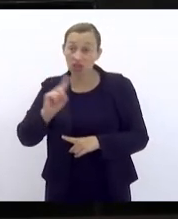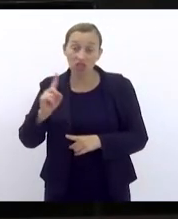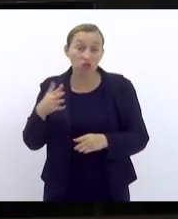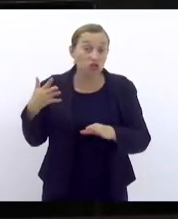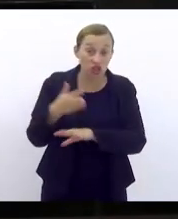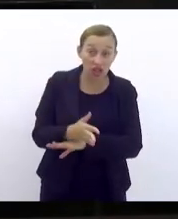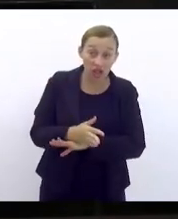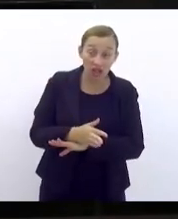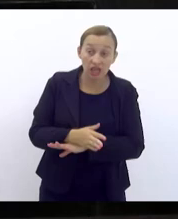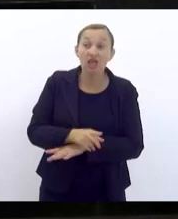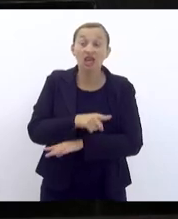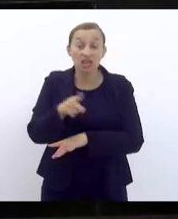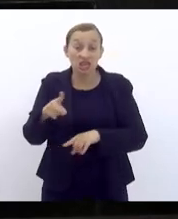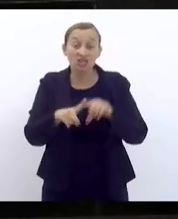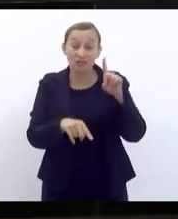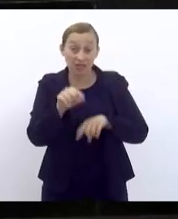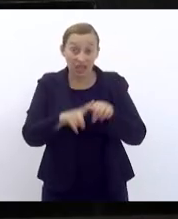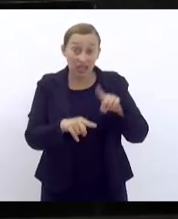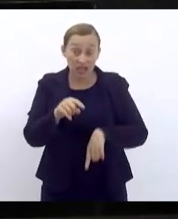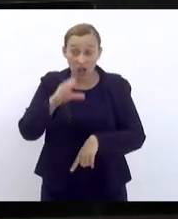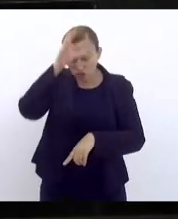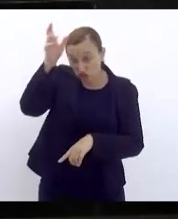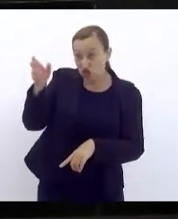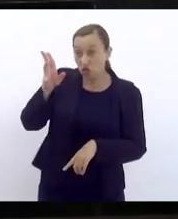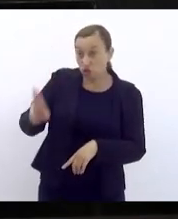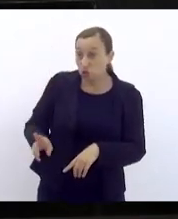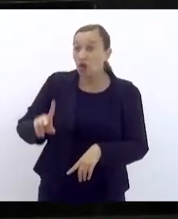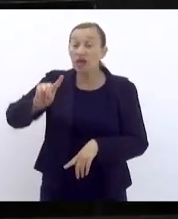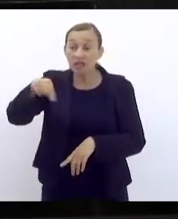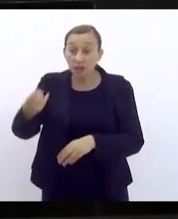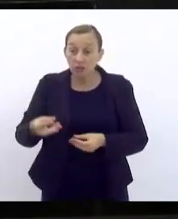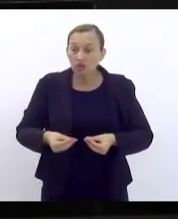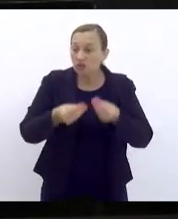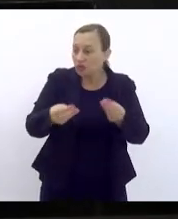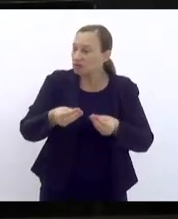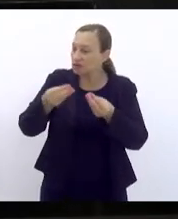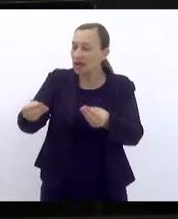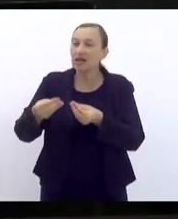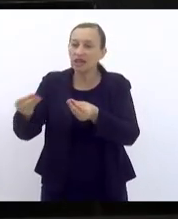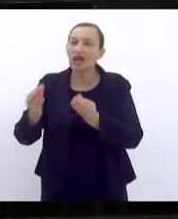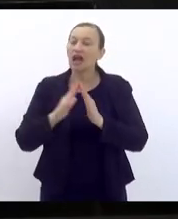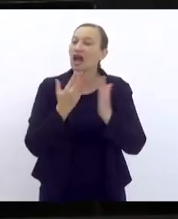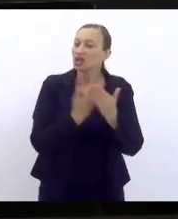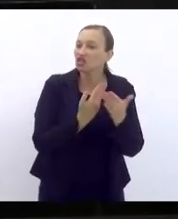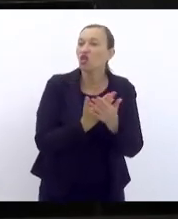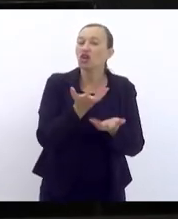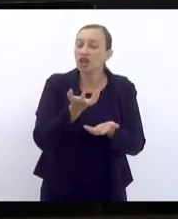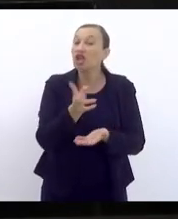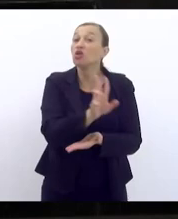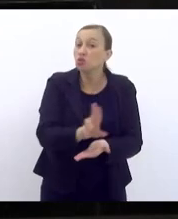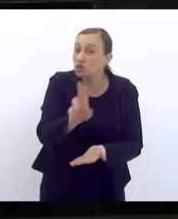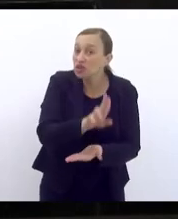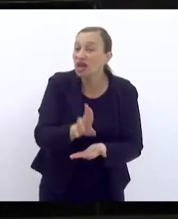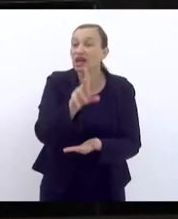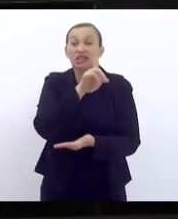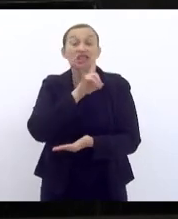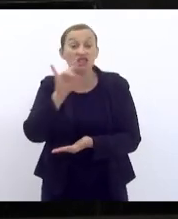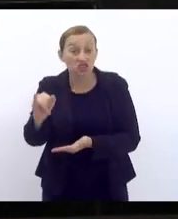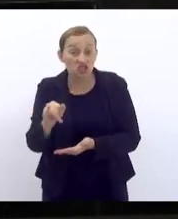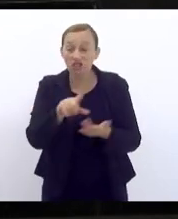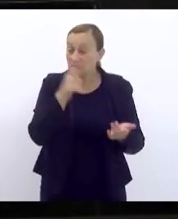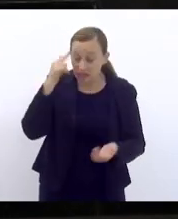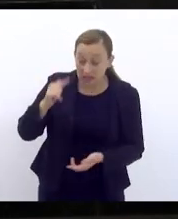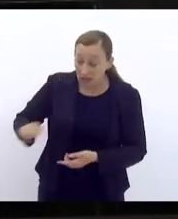ainda, e que esse material, Tia Ju, seja depois fornecido às escolas que queiram utilizá-lo nesse dia, nessa